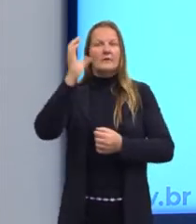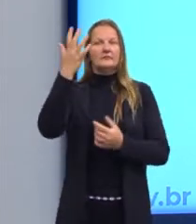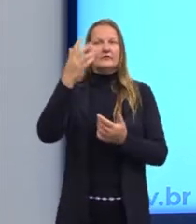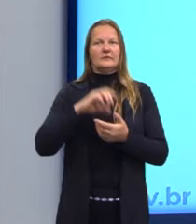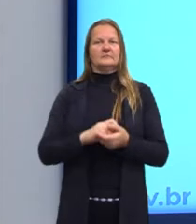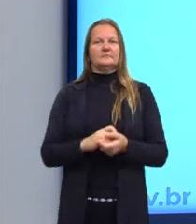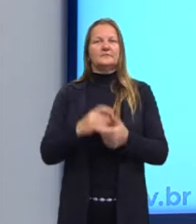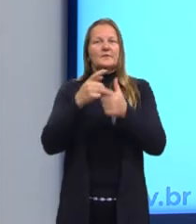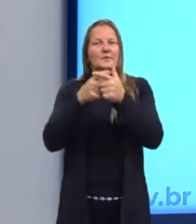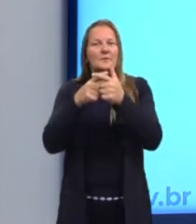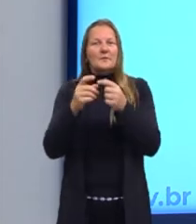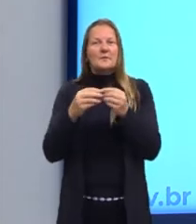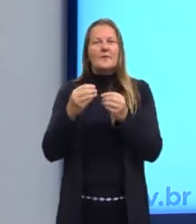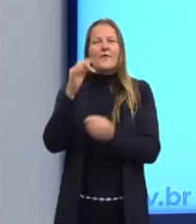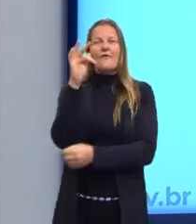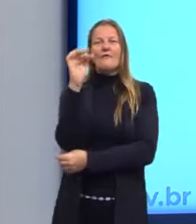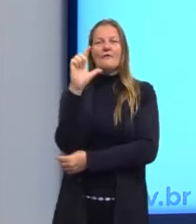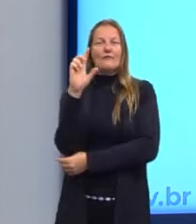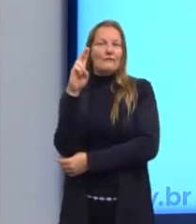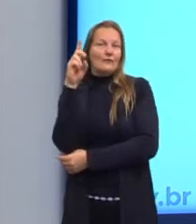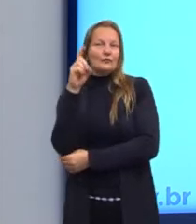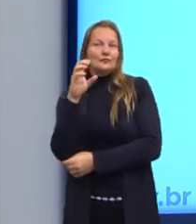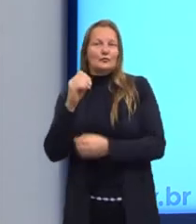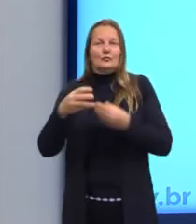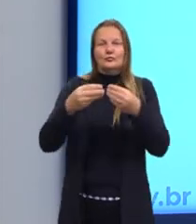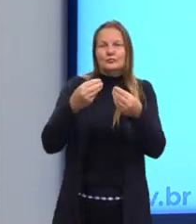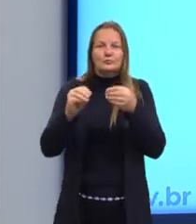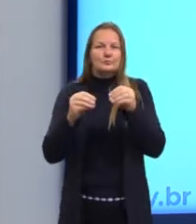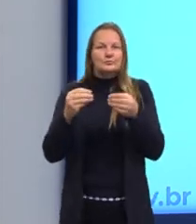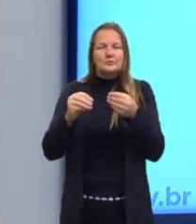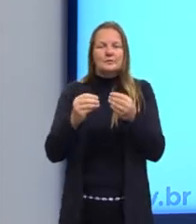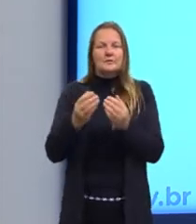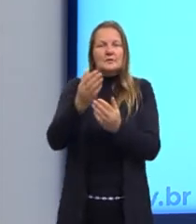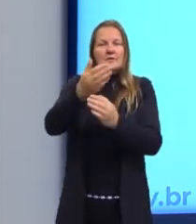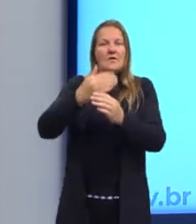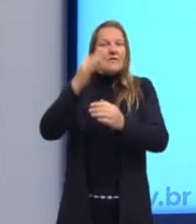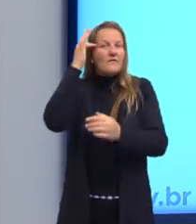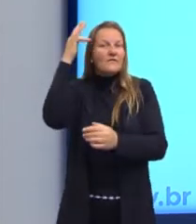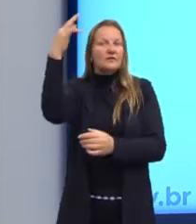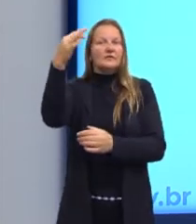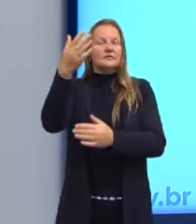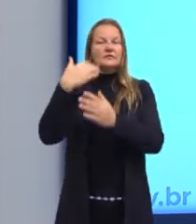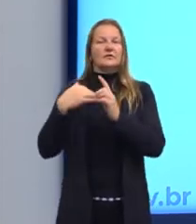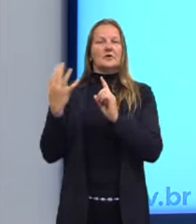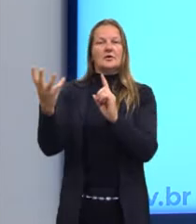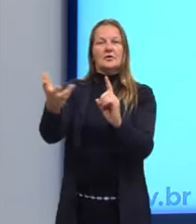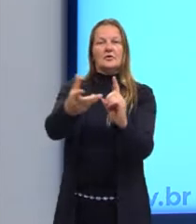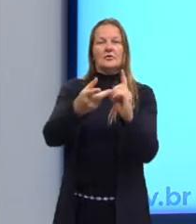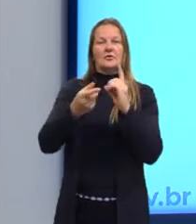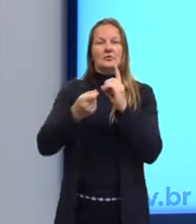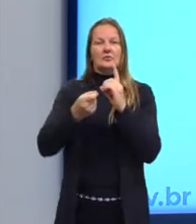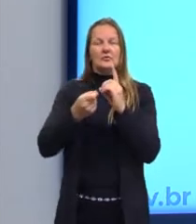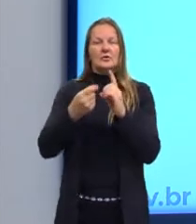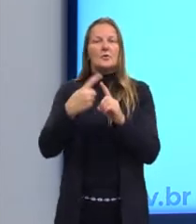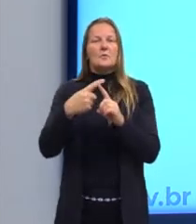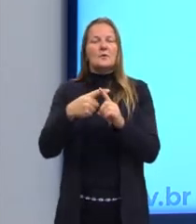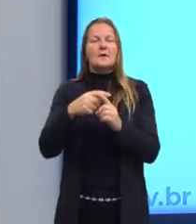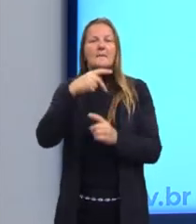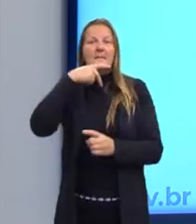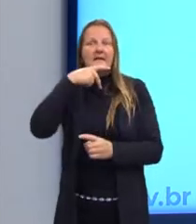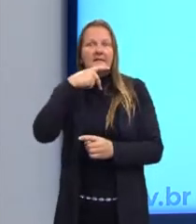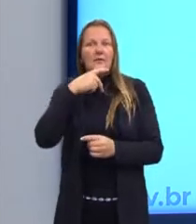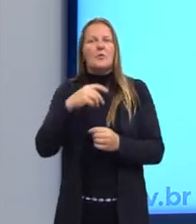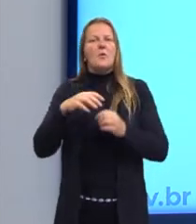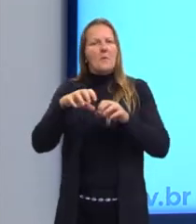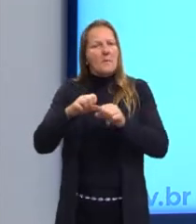esse problema do fluxo e o não fluxo dos filósofos anteriores a ele? Com a dialética. Aí o Platão é um dos caras que pega